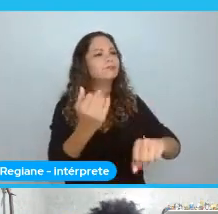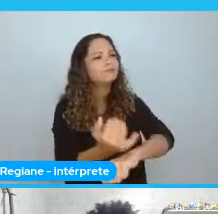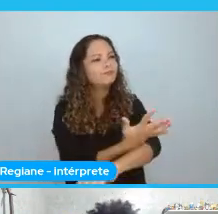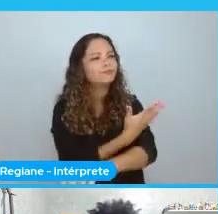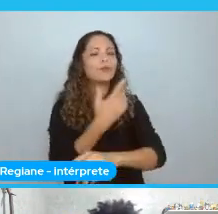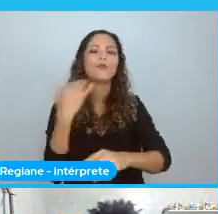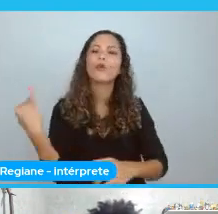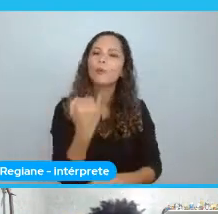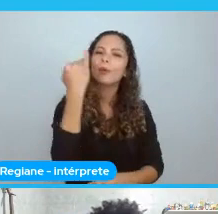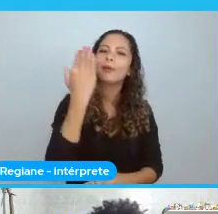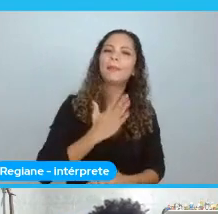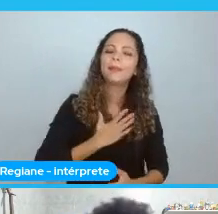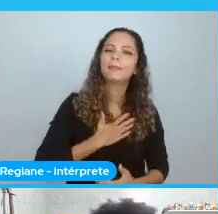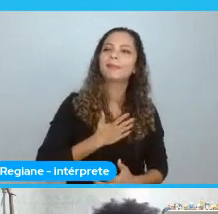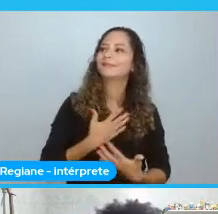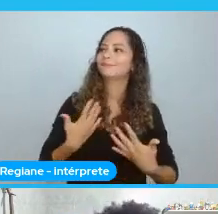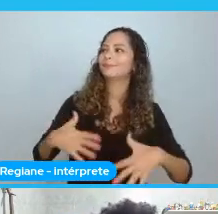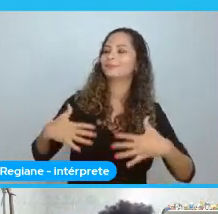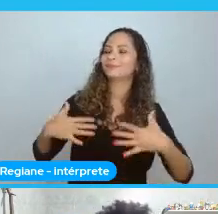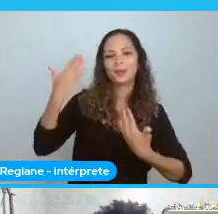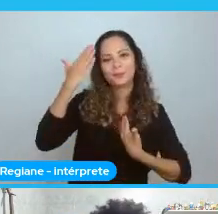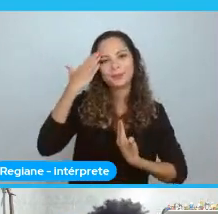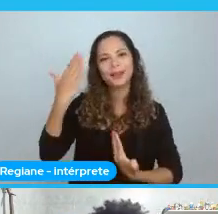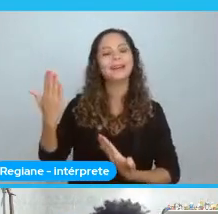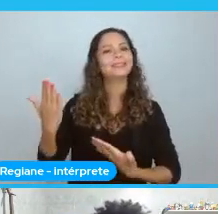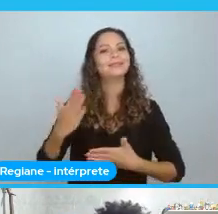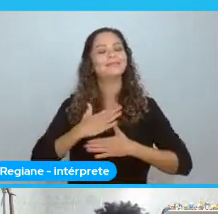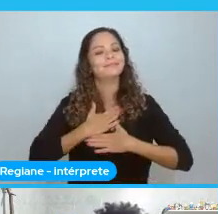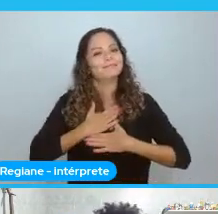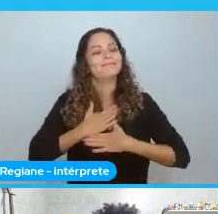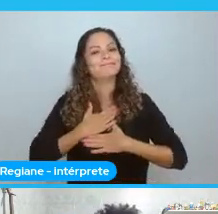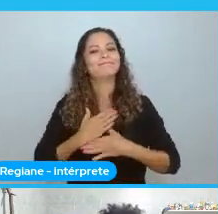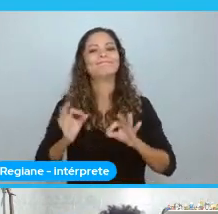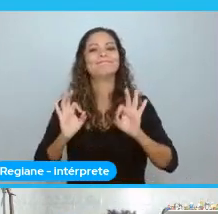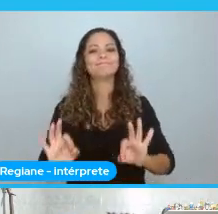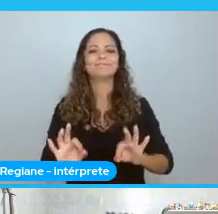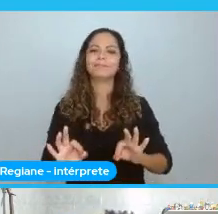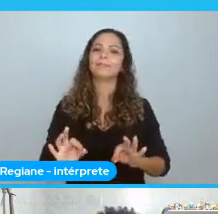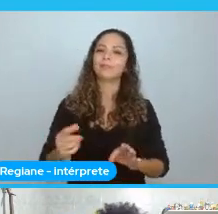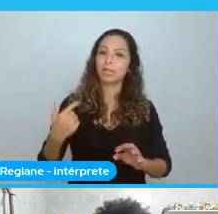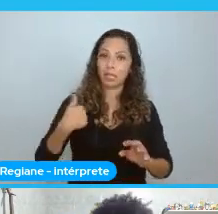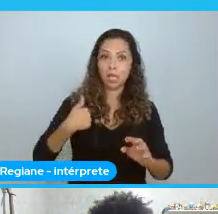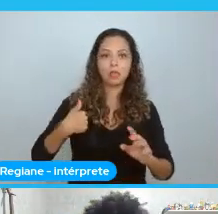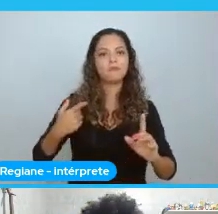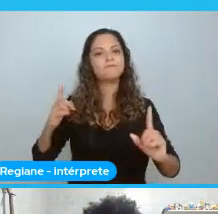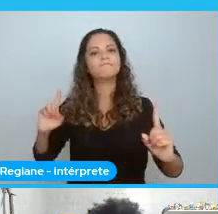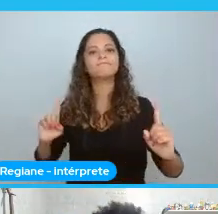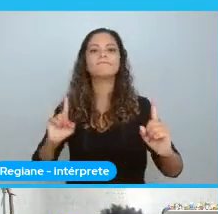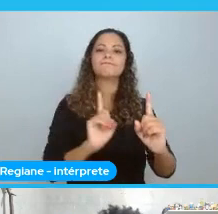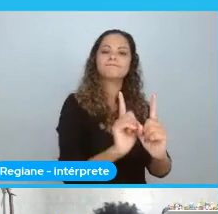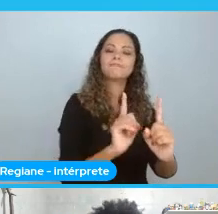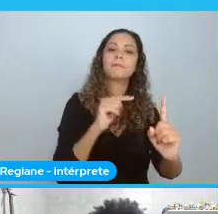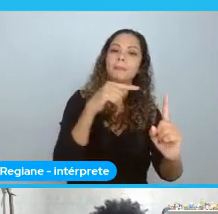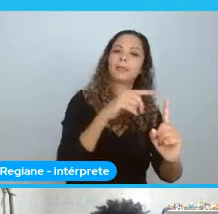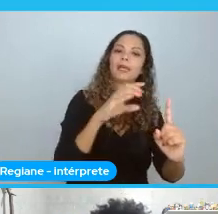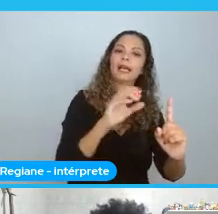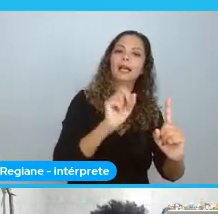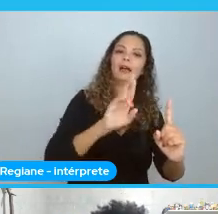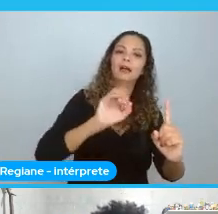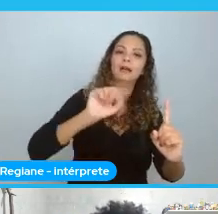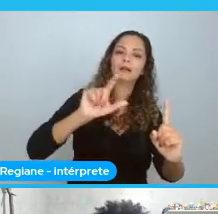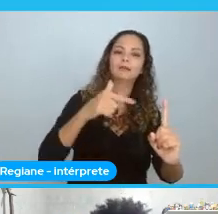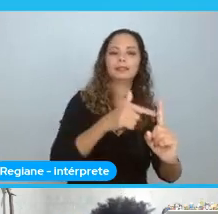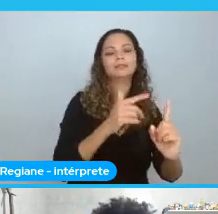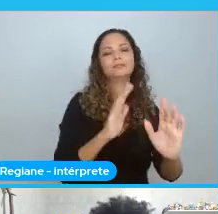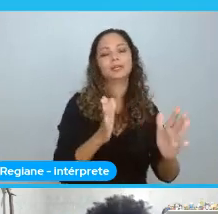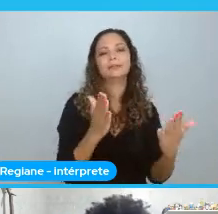Faz valer a pena, sabe. Que você está ali. Mas, enfim. Eu disse a Carol o quanto foi importante. E dali a gente teve uma amizade. Mas, infelizmente, ela nos deixou.